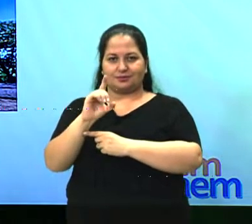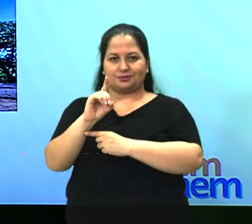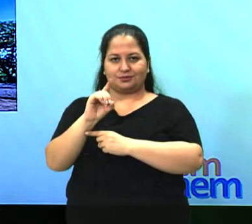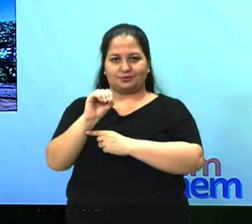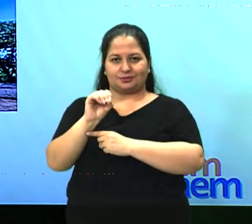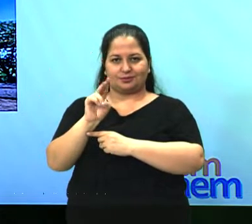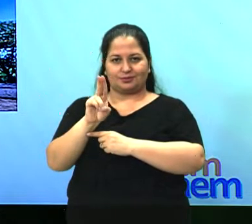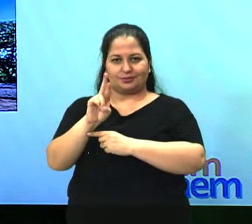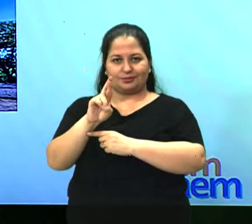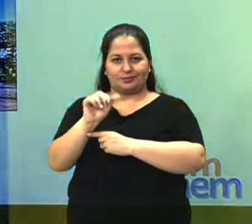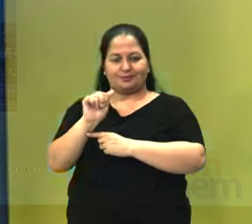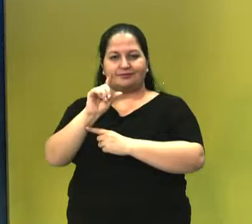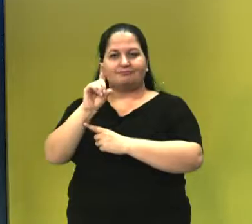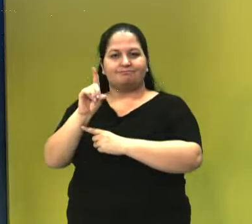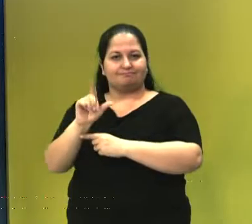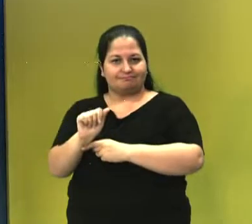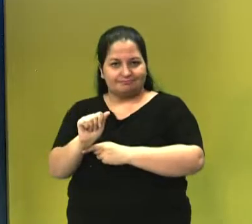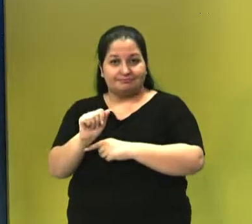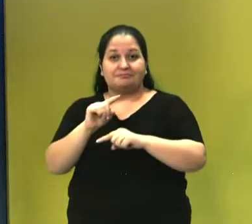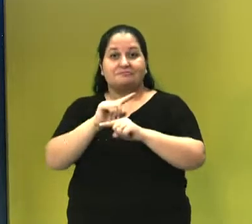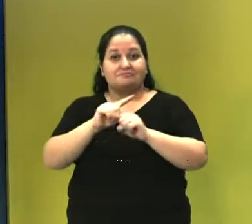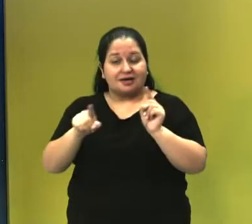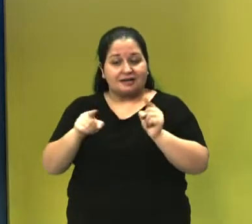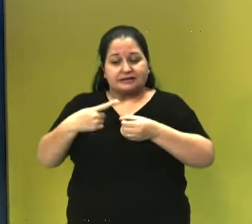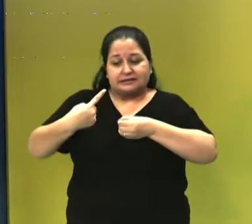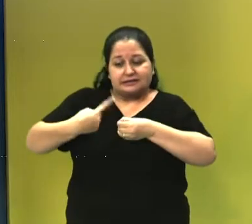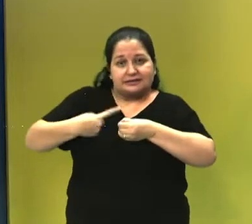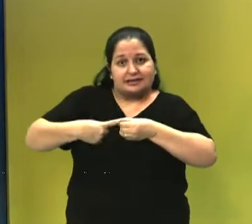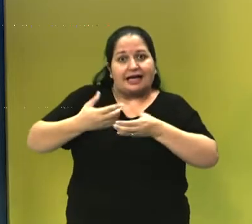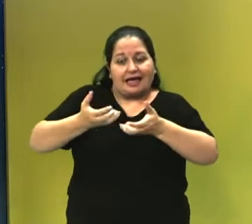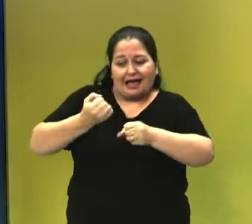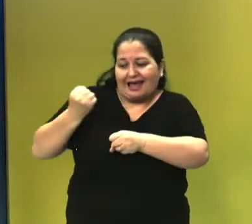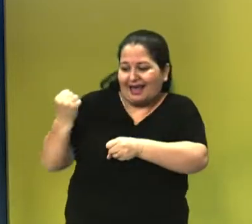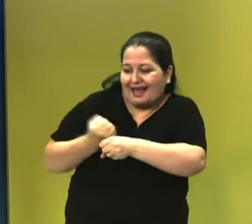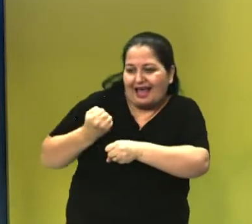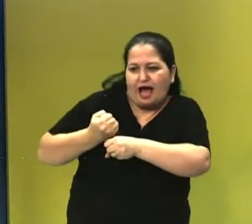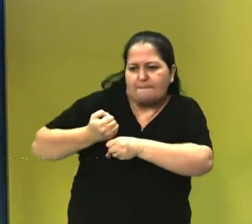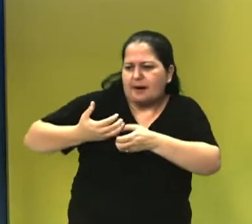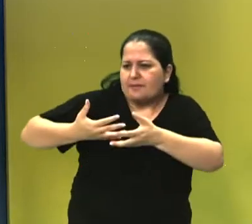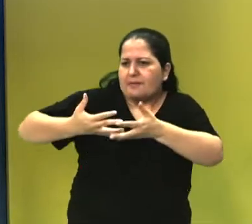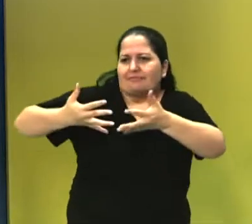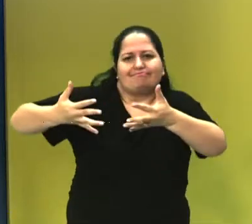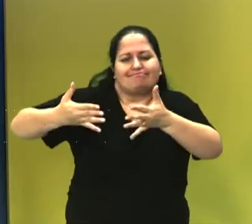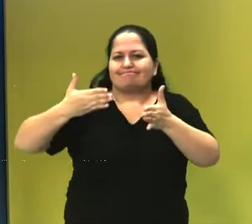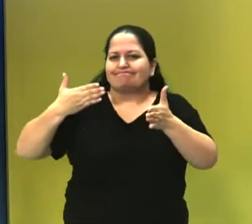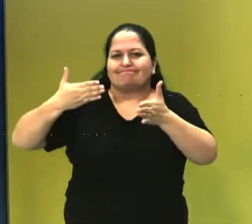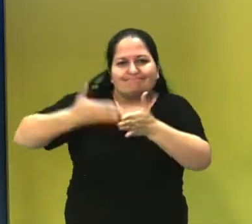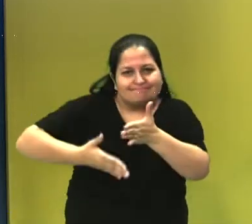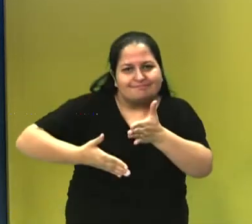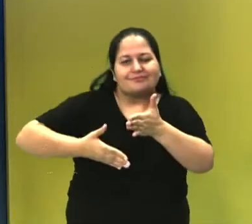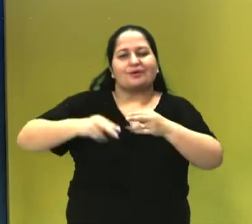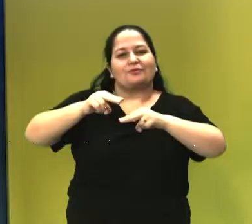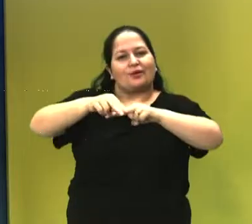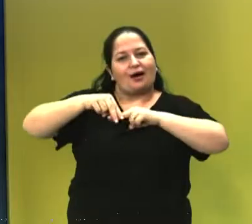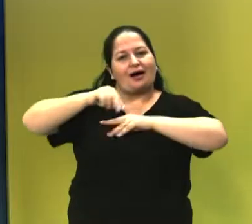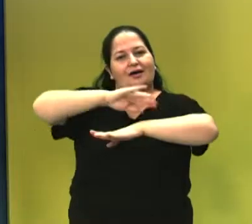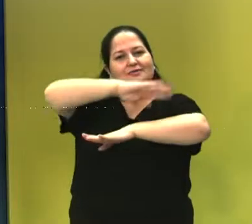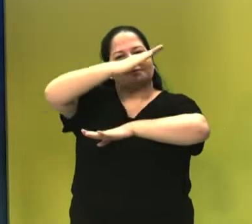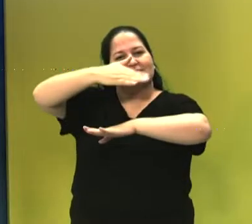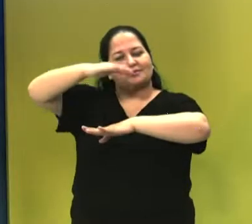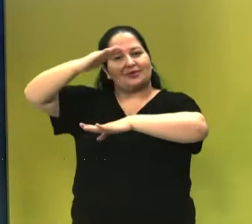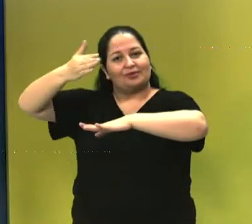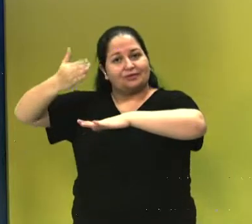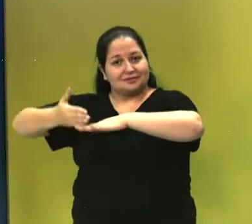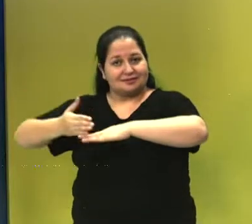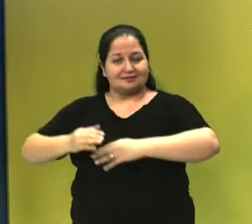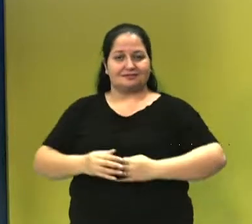cidade. E nós estamos falando do aniversário de Goiânia, uma cidade que vai ser inaugurada no século XX,